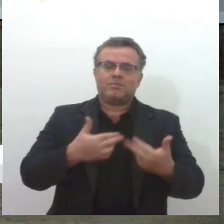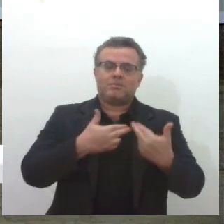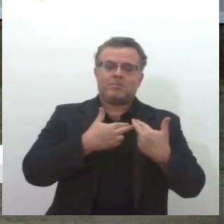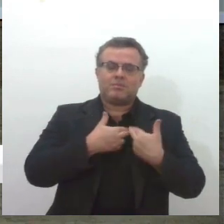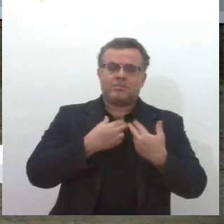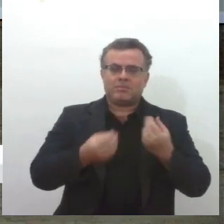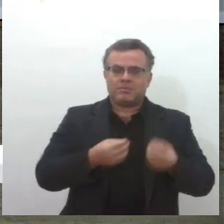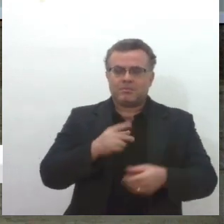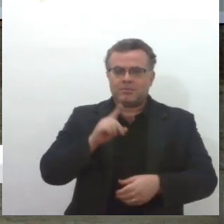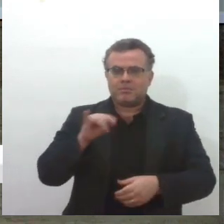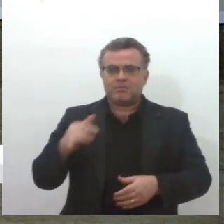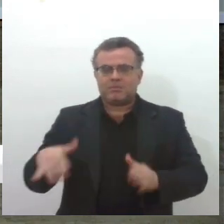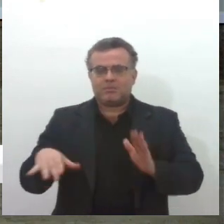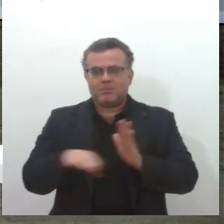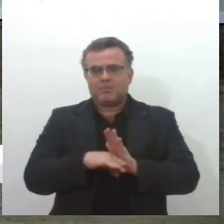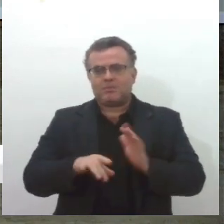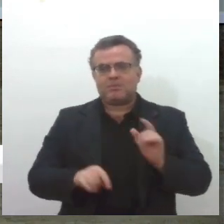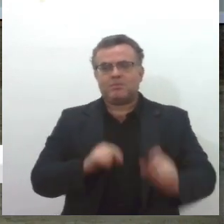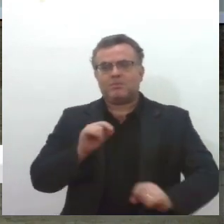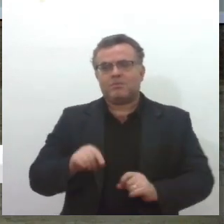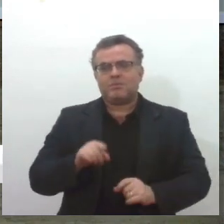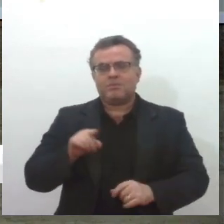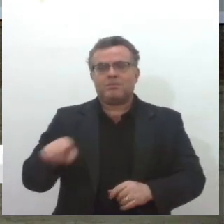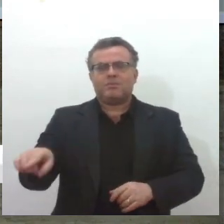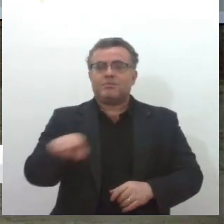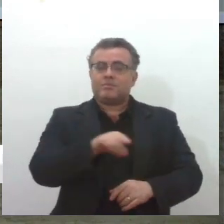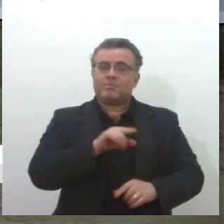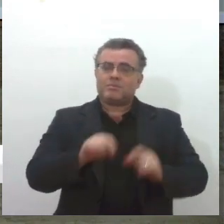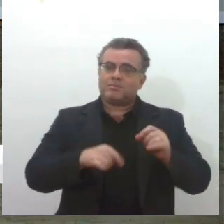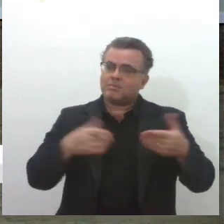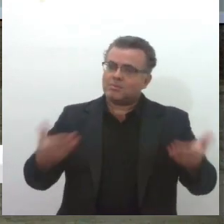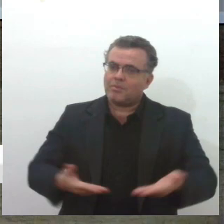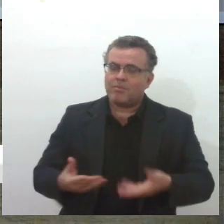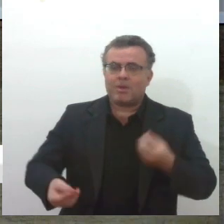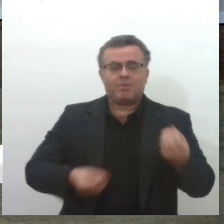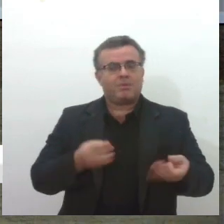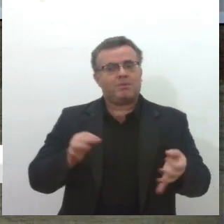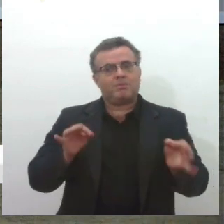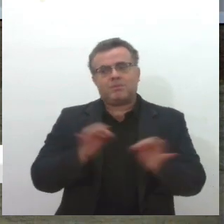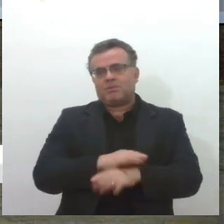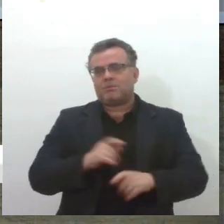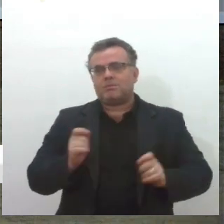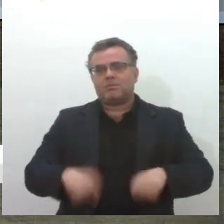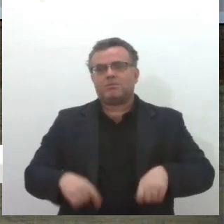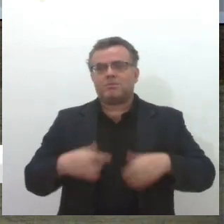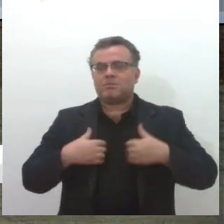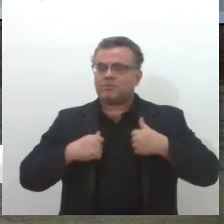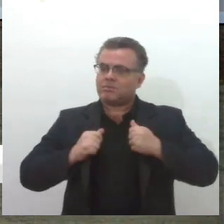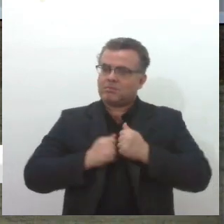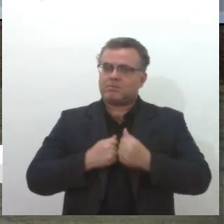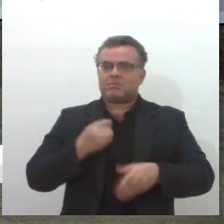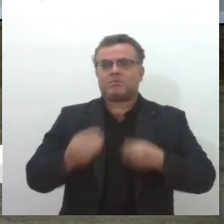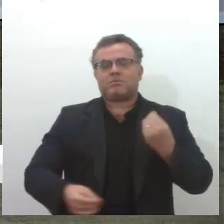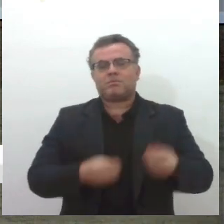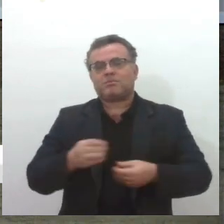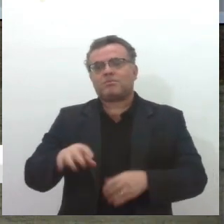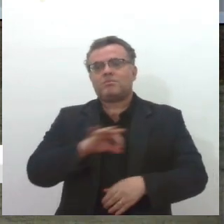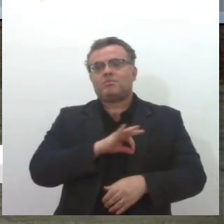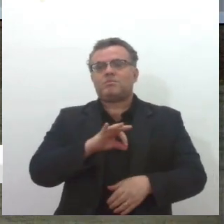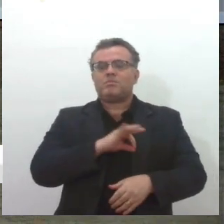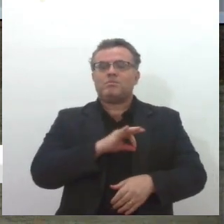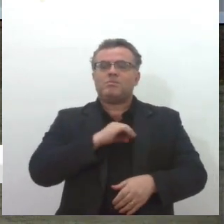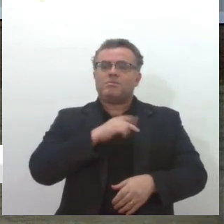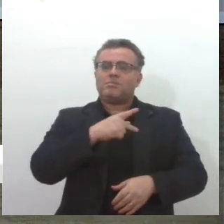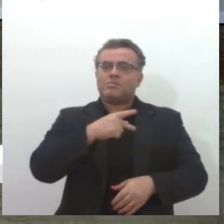quando você chegou, e vocês, hoje, as duas, cada uma delas no Corpo de Bombeiros, na Polícia Militar, ocupam o cargo de